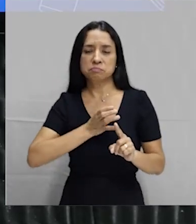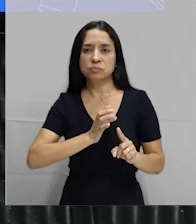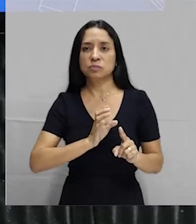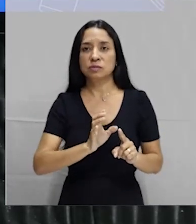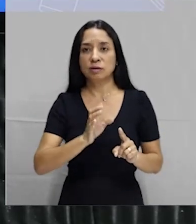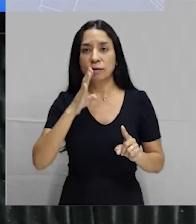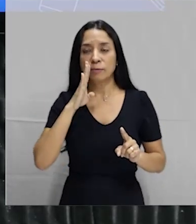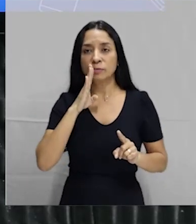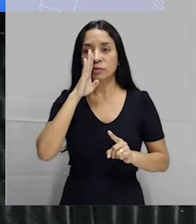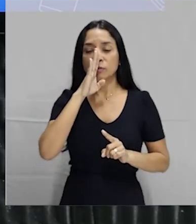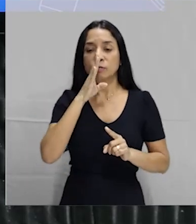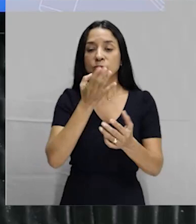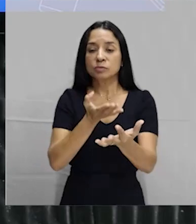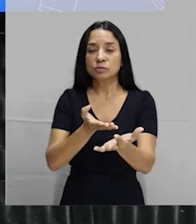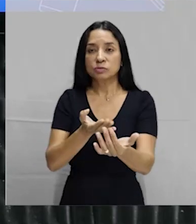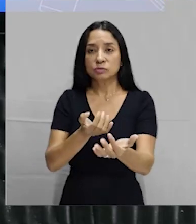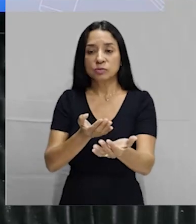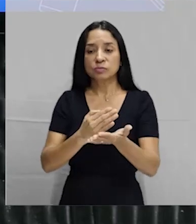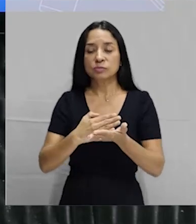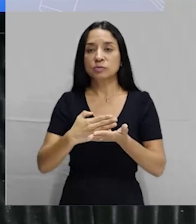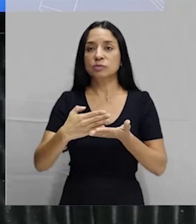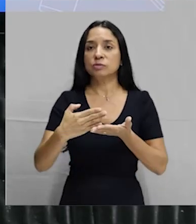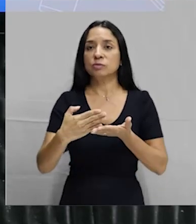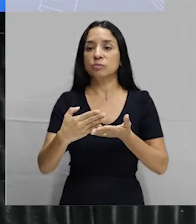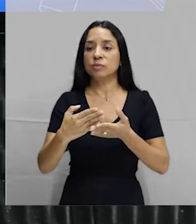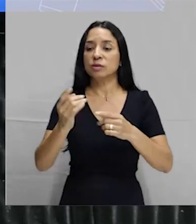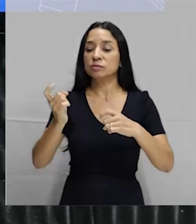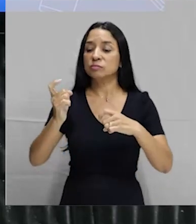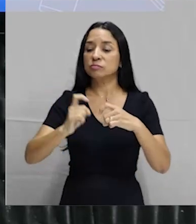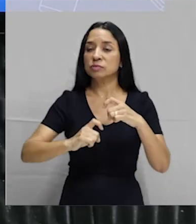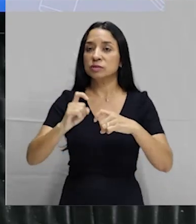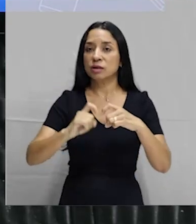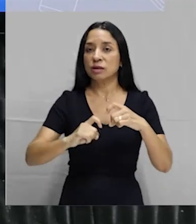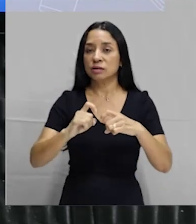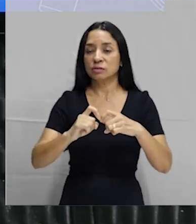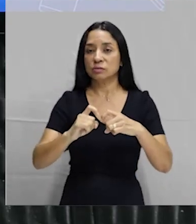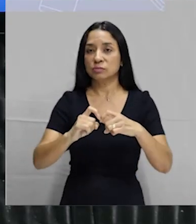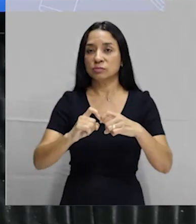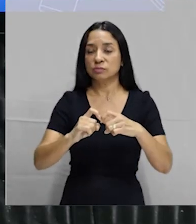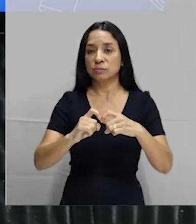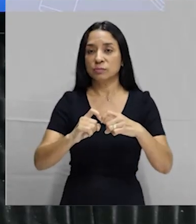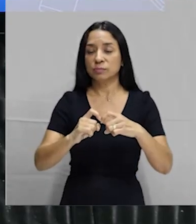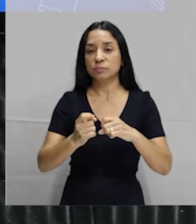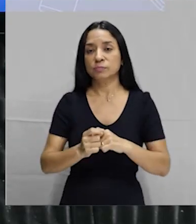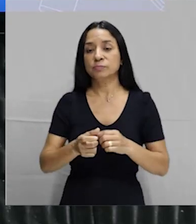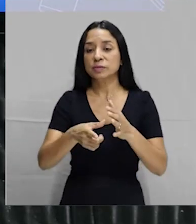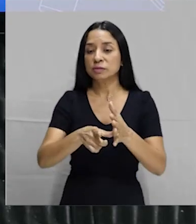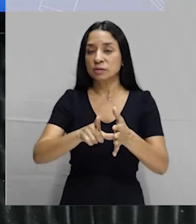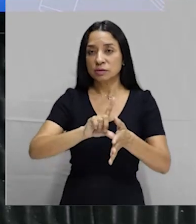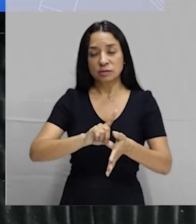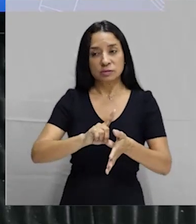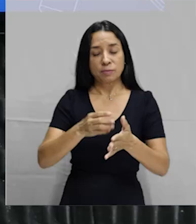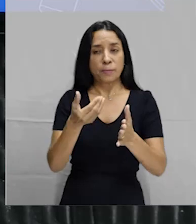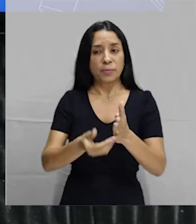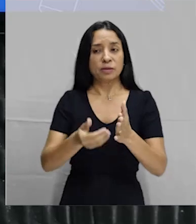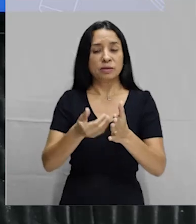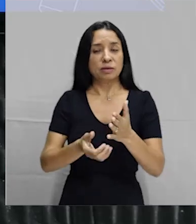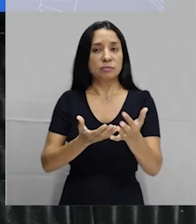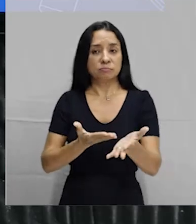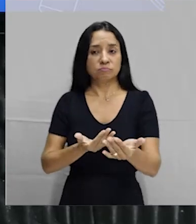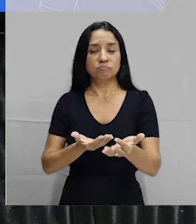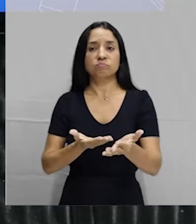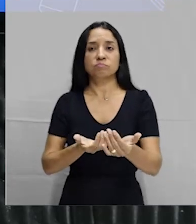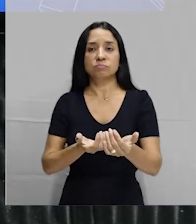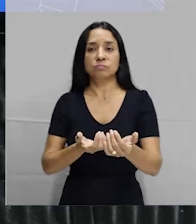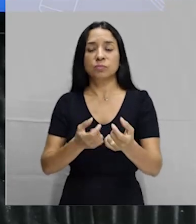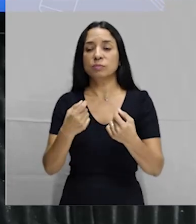Principalmente jovens começam a promiscuidade tão cedo, terminam perdendo a sua juventude, tendo que